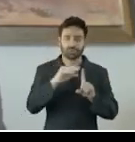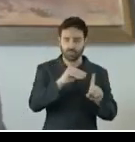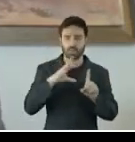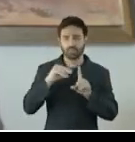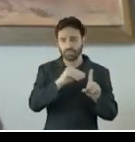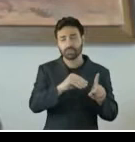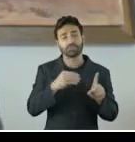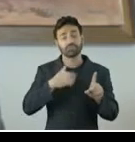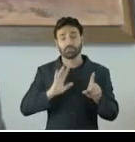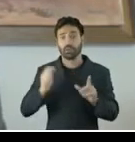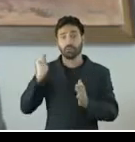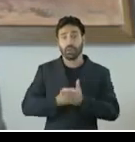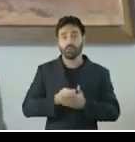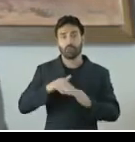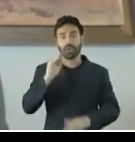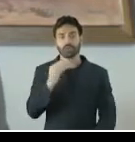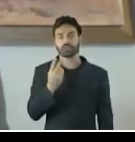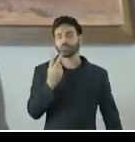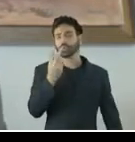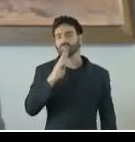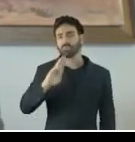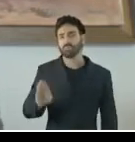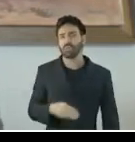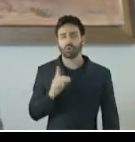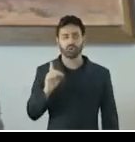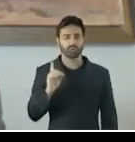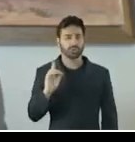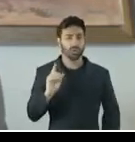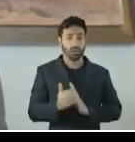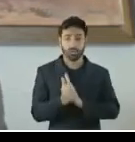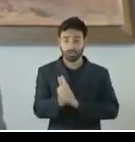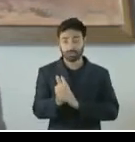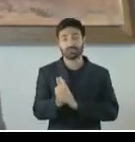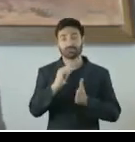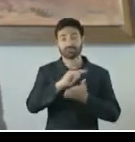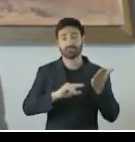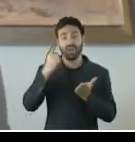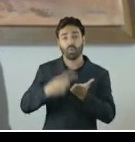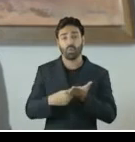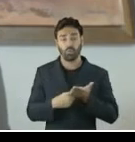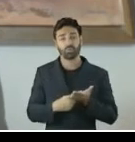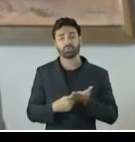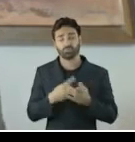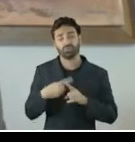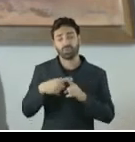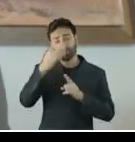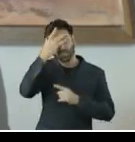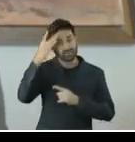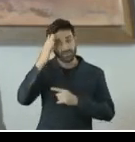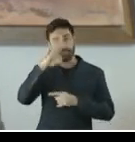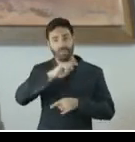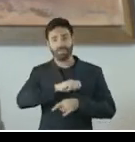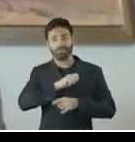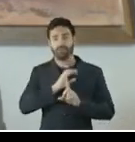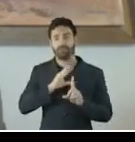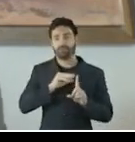pago mais de 2 milhões de dólares em acordos relacionados a condutas inadequadas nessa área. Nas auditorias